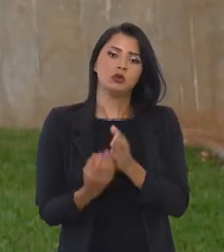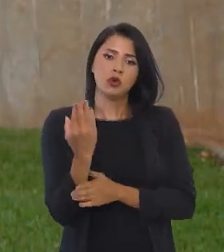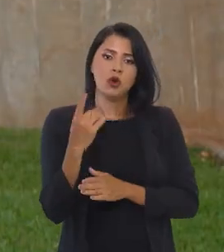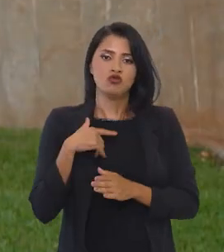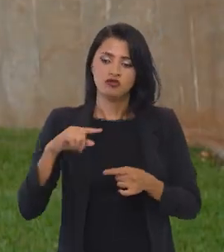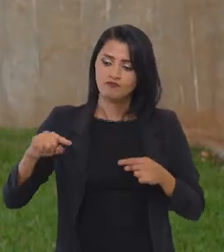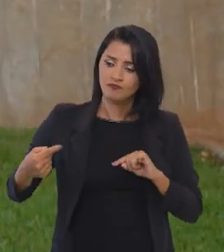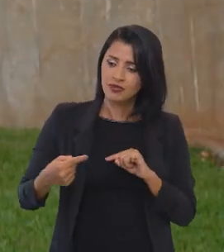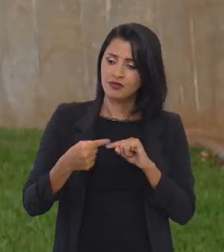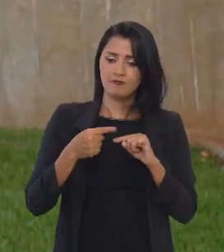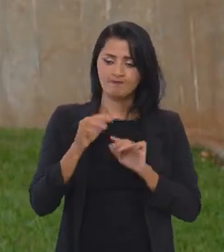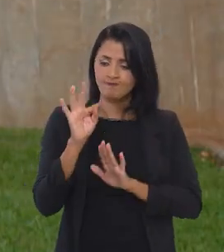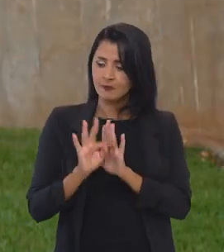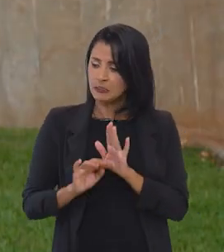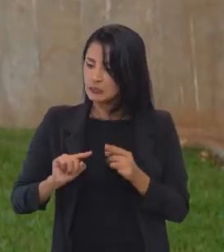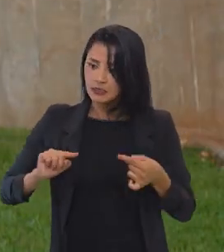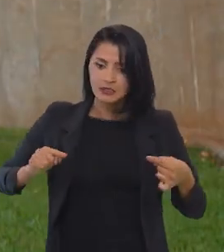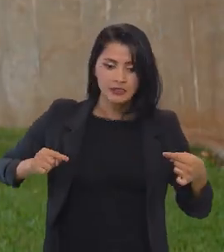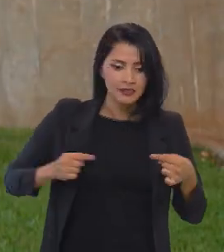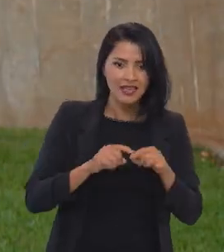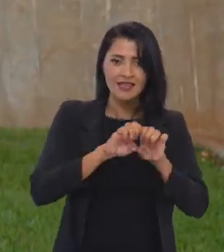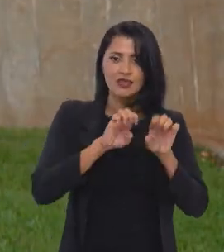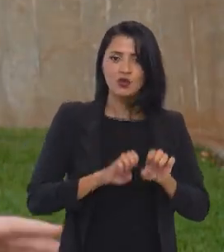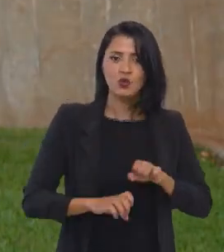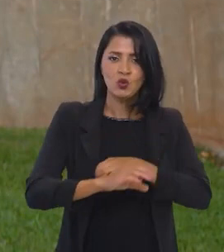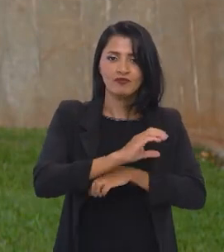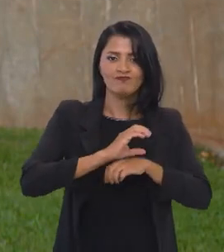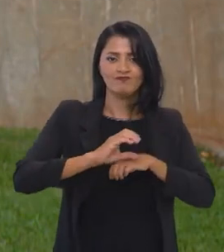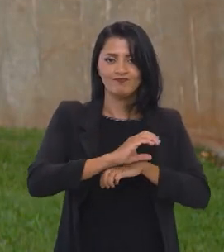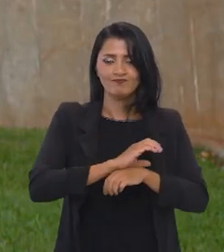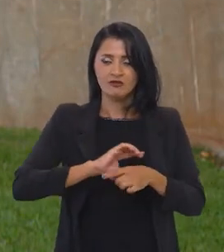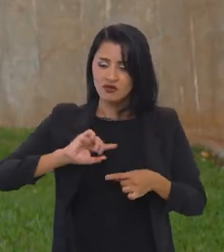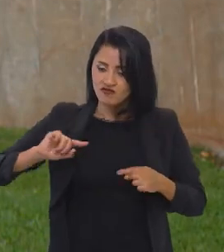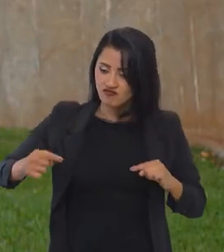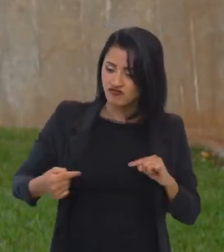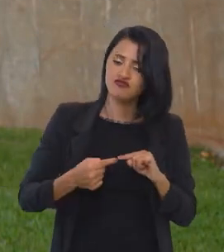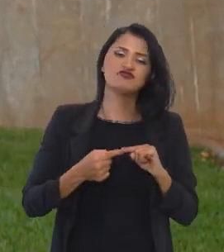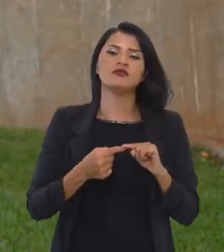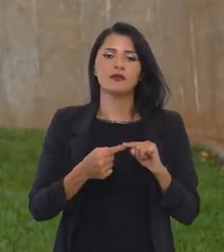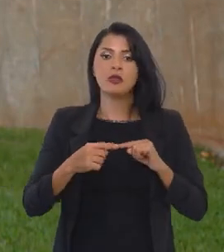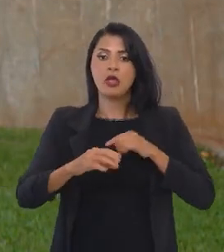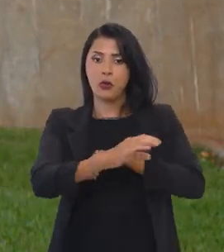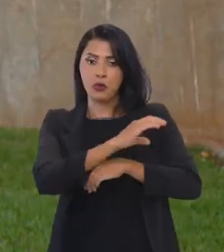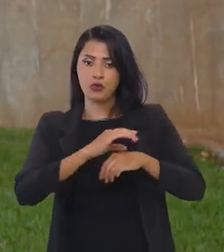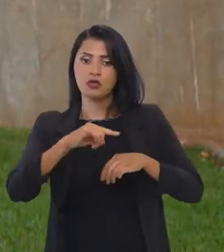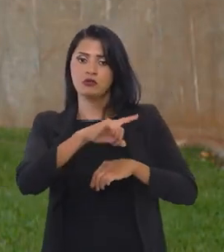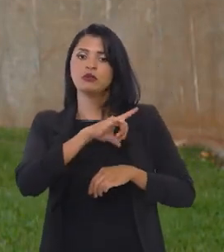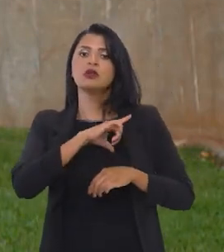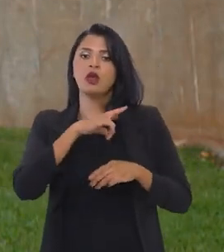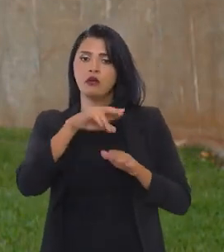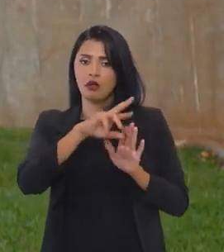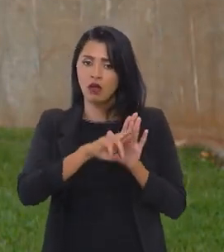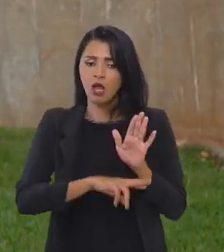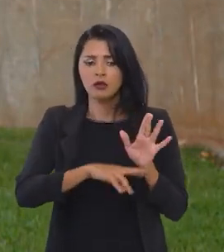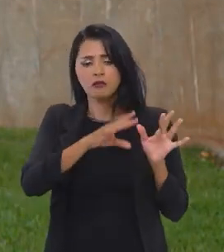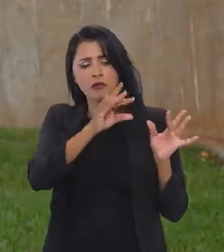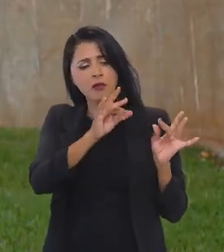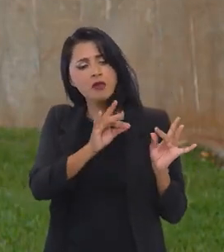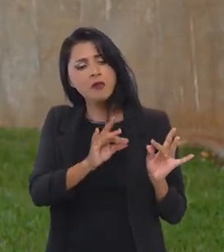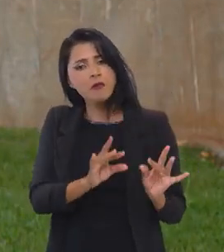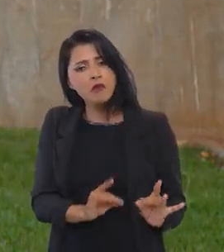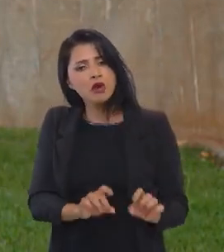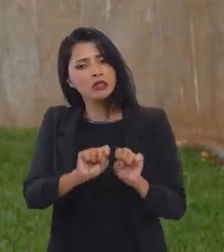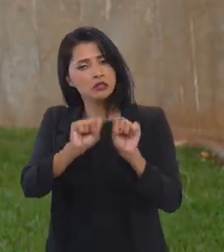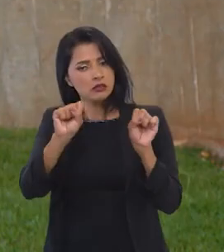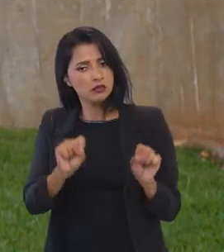encaixar esse texto dentro dessa estrutura constitucional. A Constituição tem regras muito